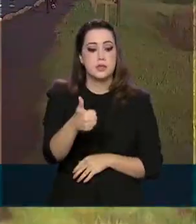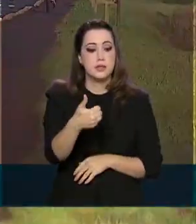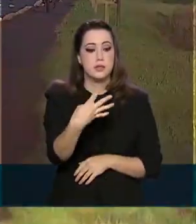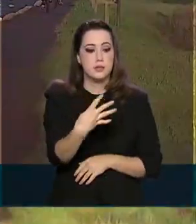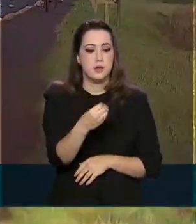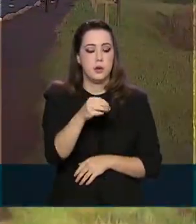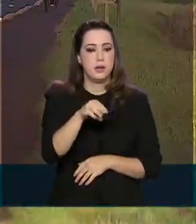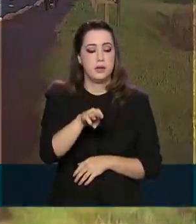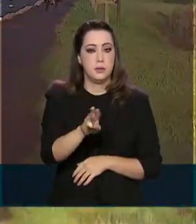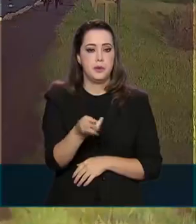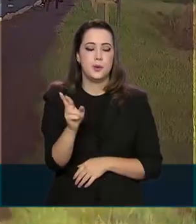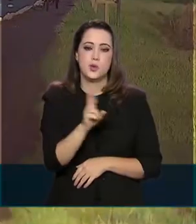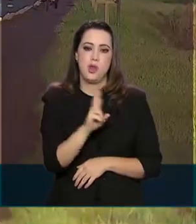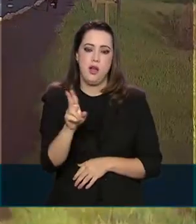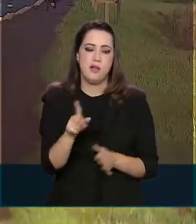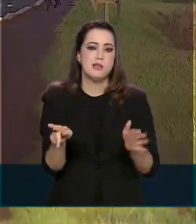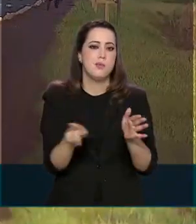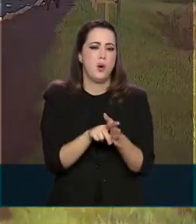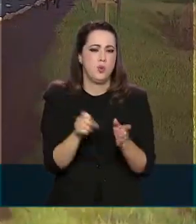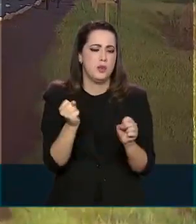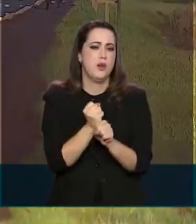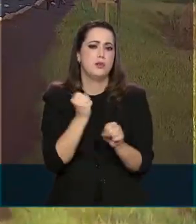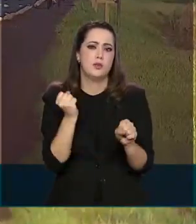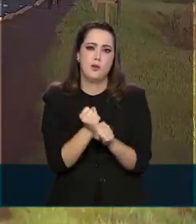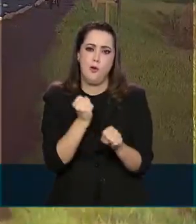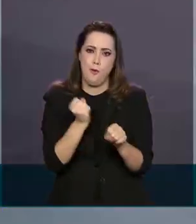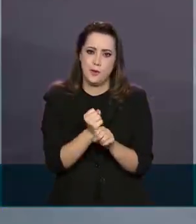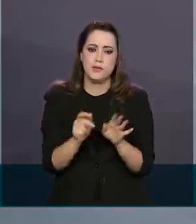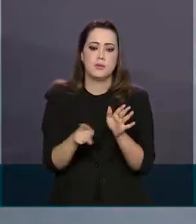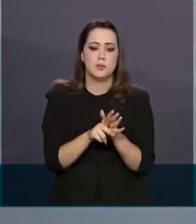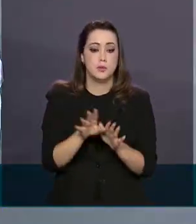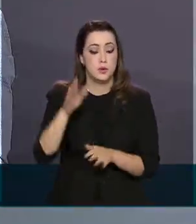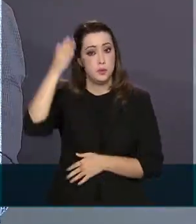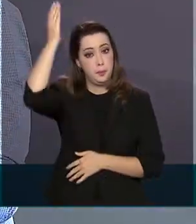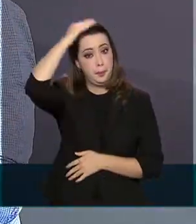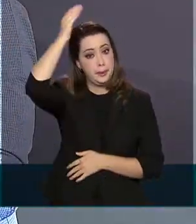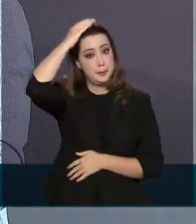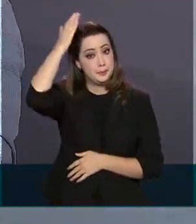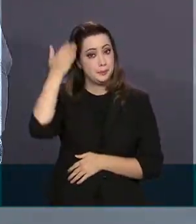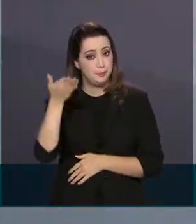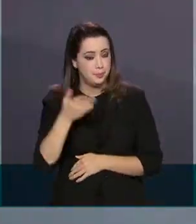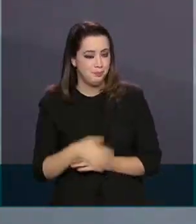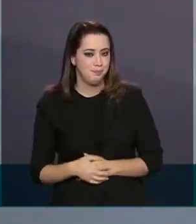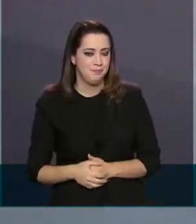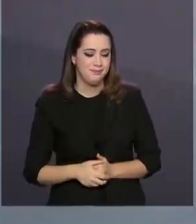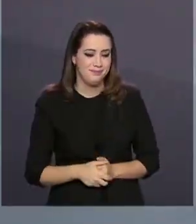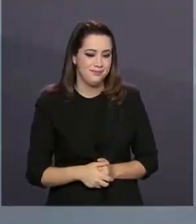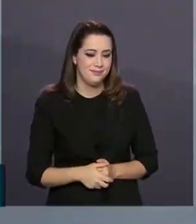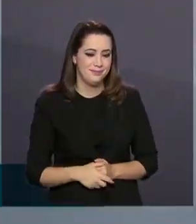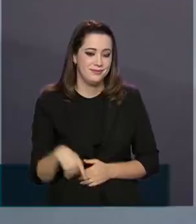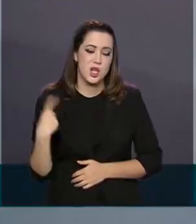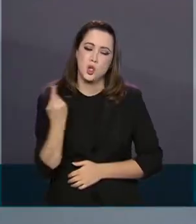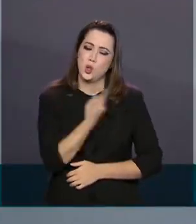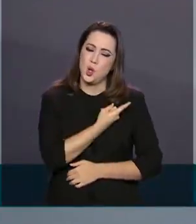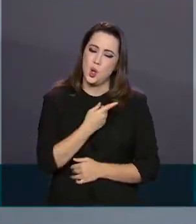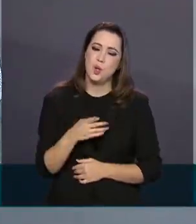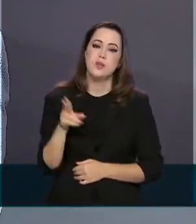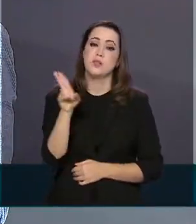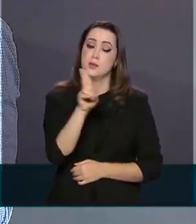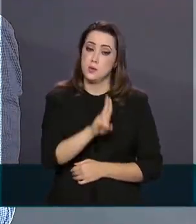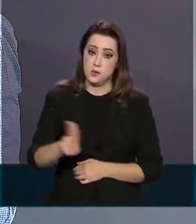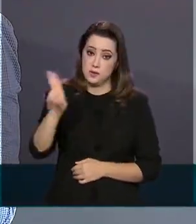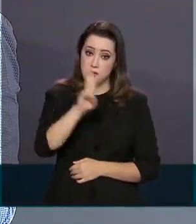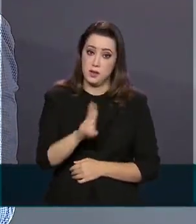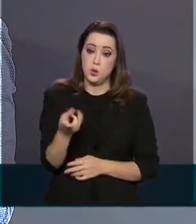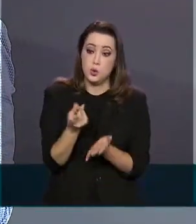e faz parte de um conjunto de obras nas rodovias do Paraná. Finalmente, estamos utilizando os recursos